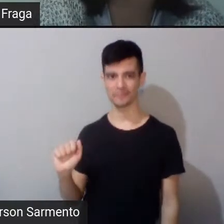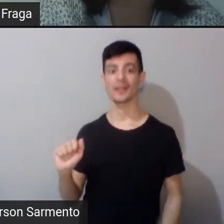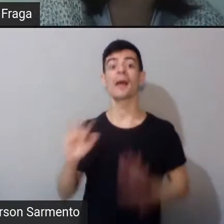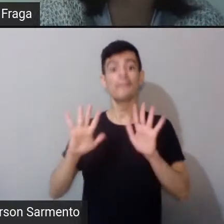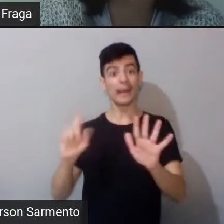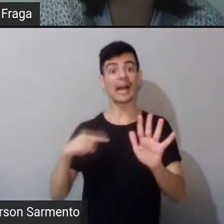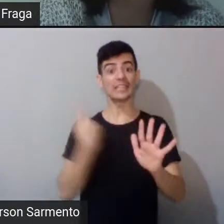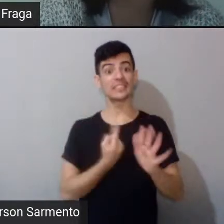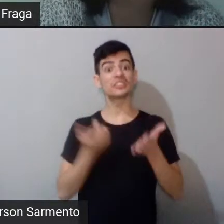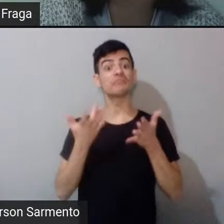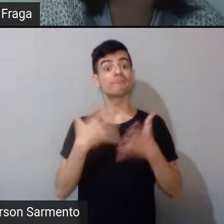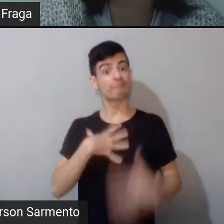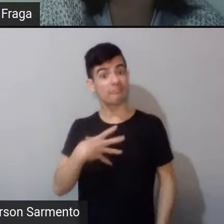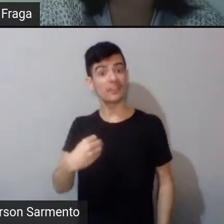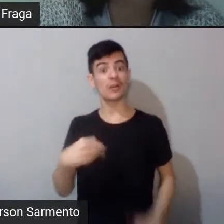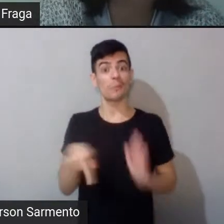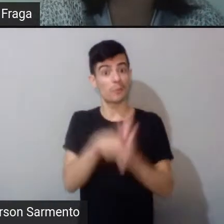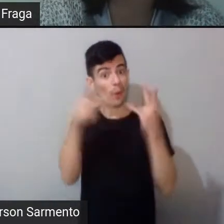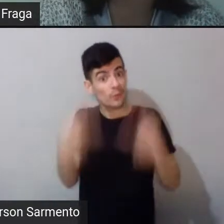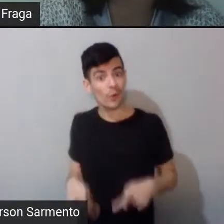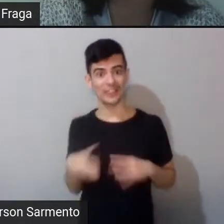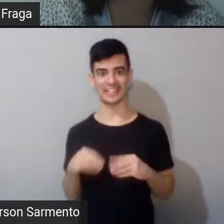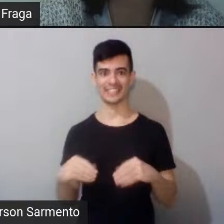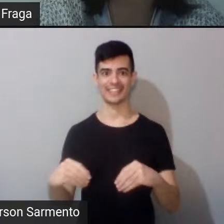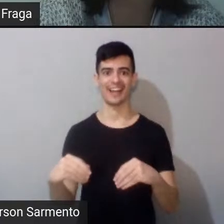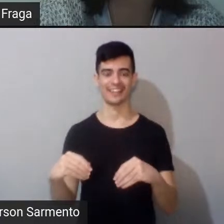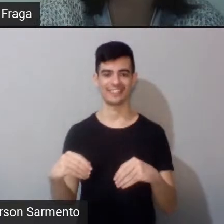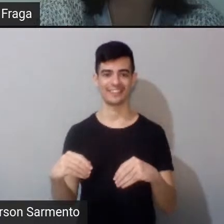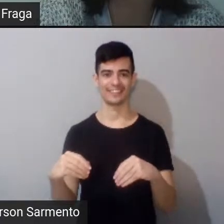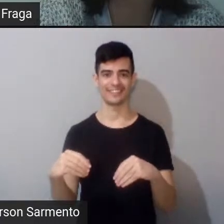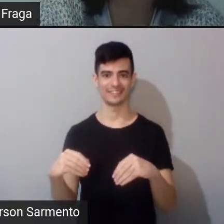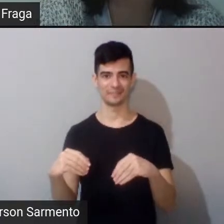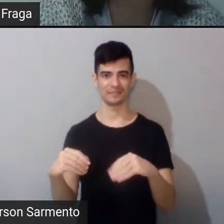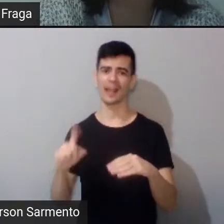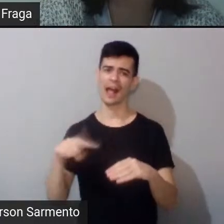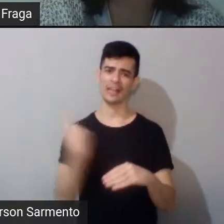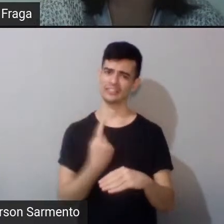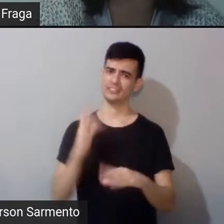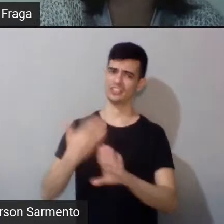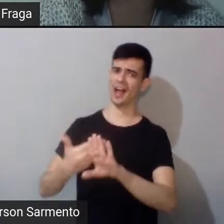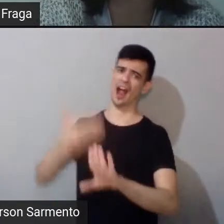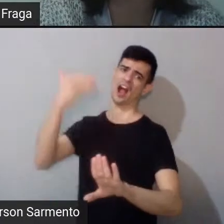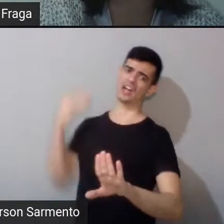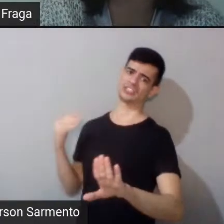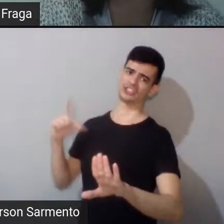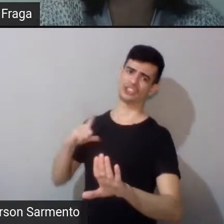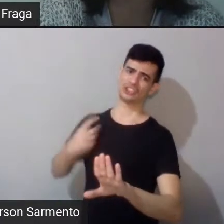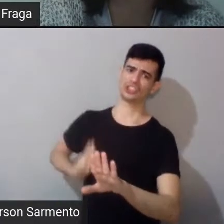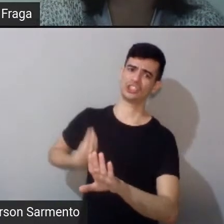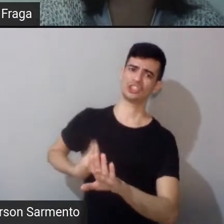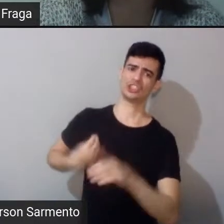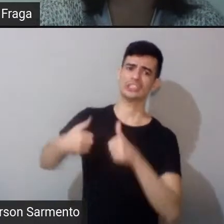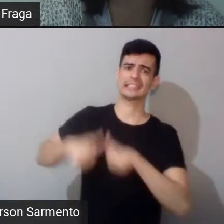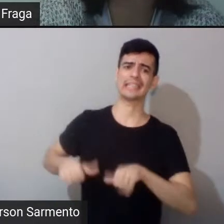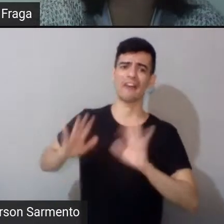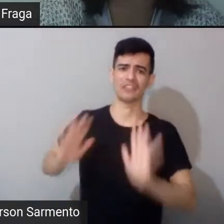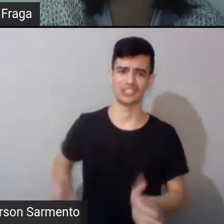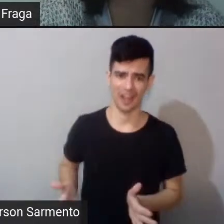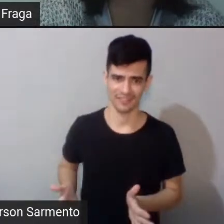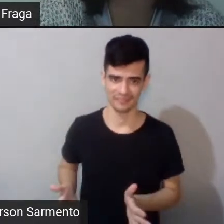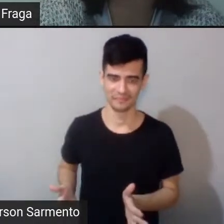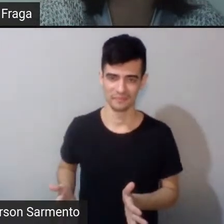porque nós estávamos aqui antes do Estado chegar, então nós somos o conceito que eu crio que eu chamo de alien índio,